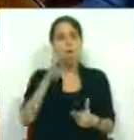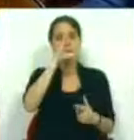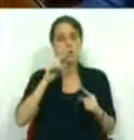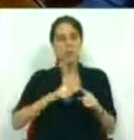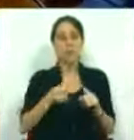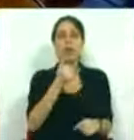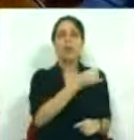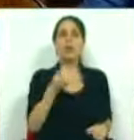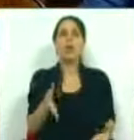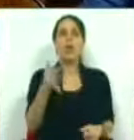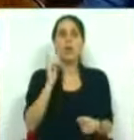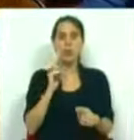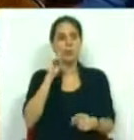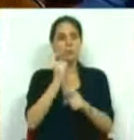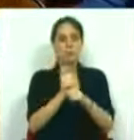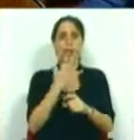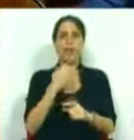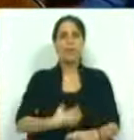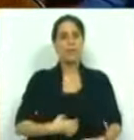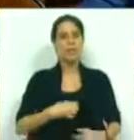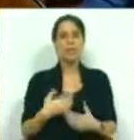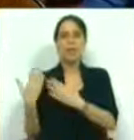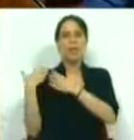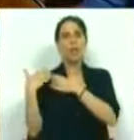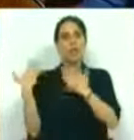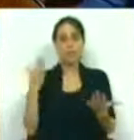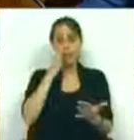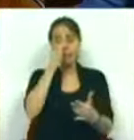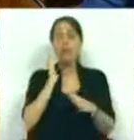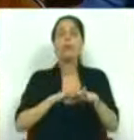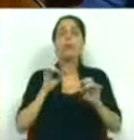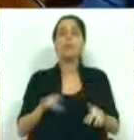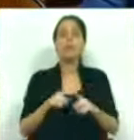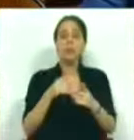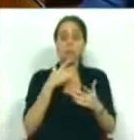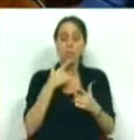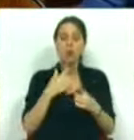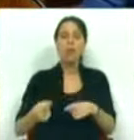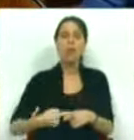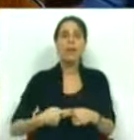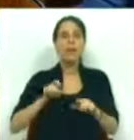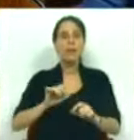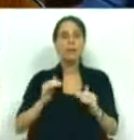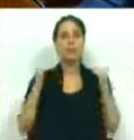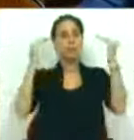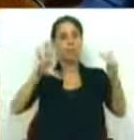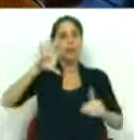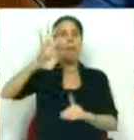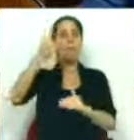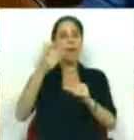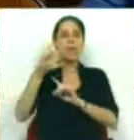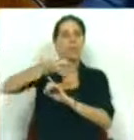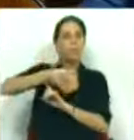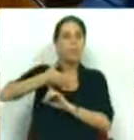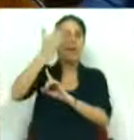de Estado para 2012, com rigor e sentido de responsabilidade, na medida em que o elevado interesse do país se deverá